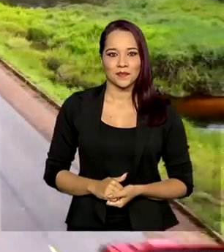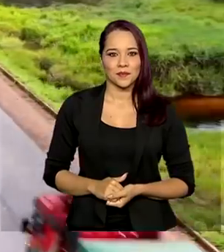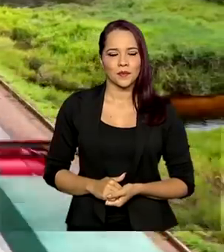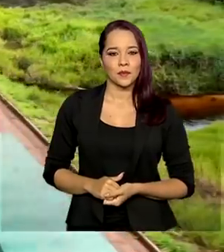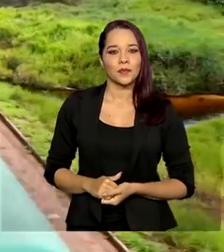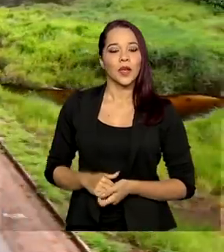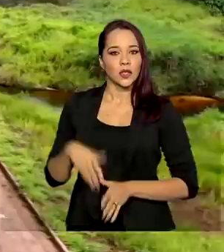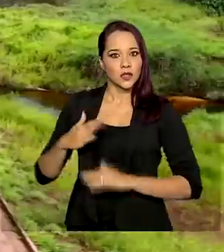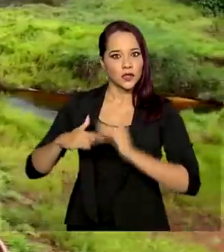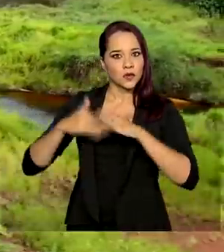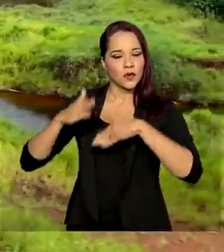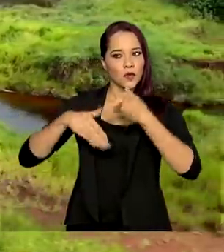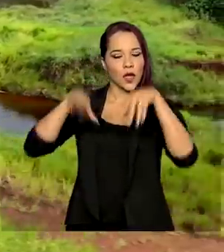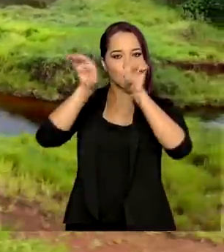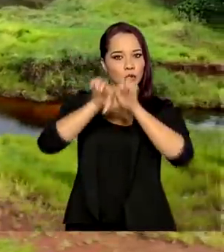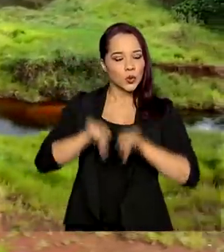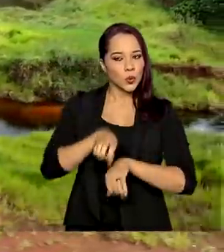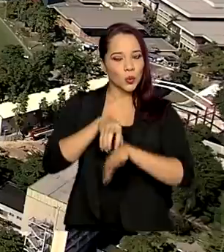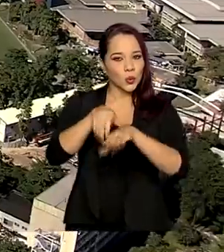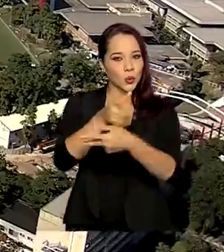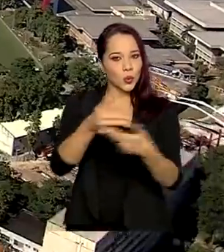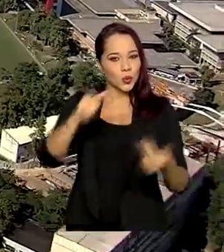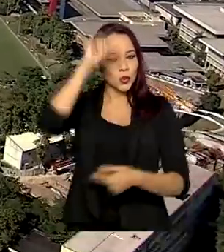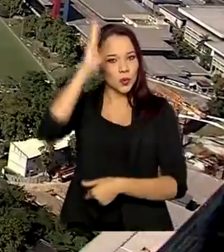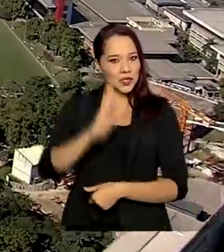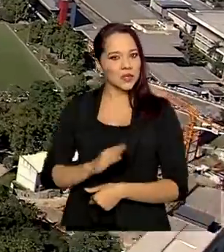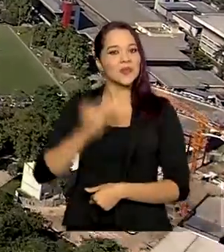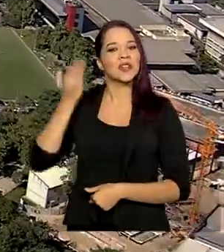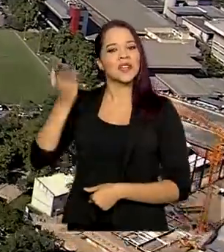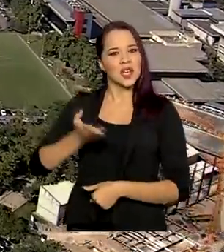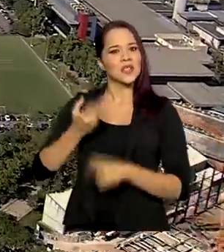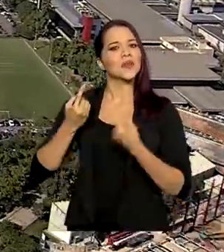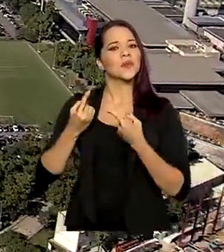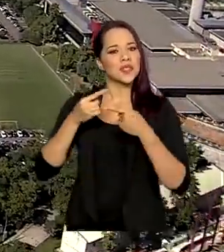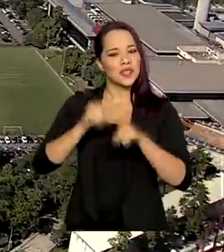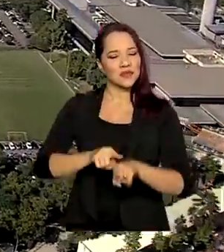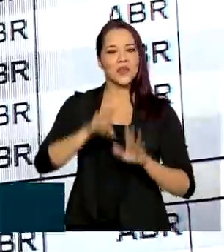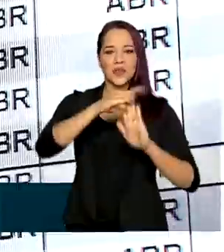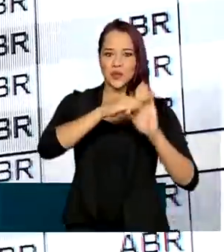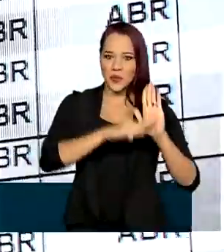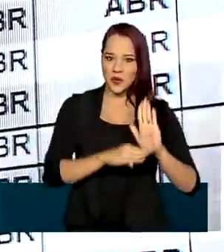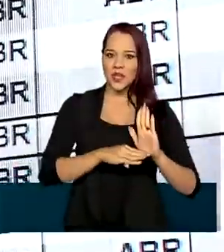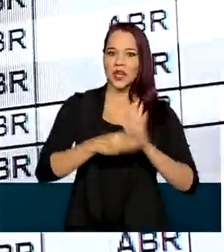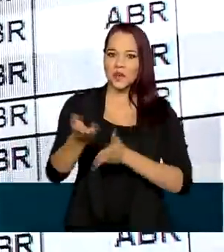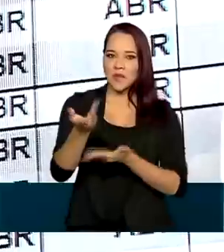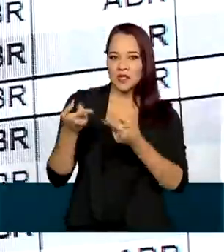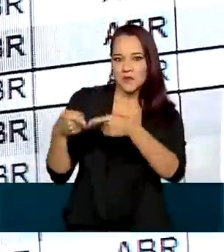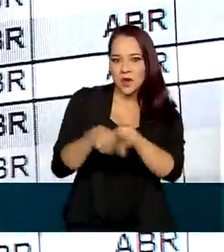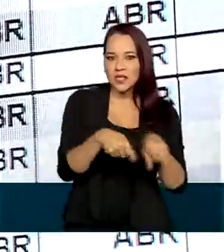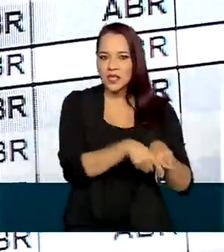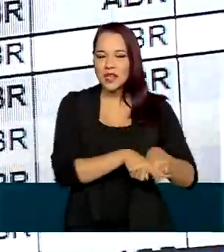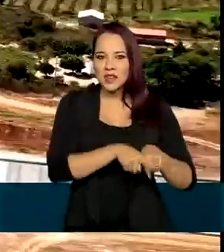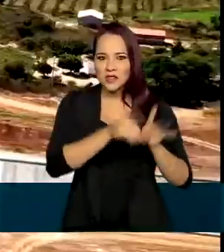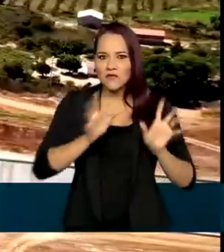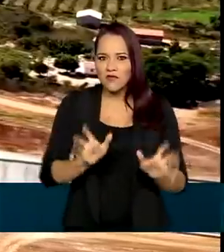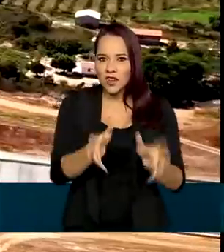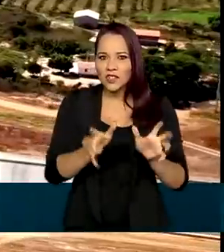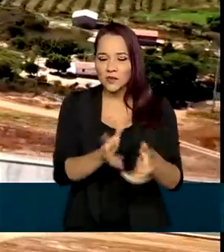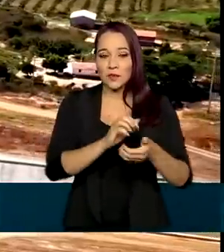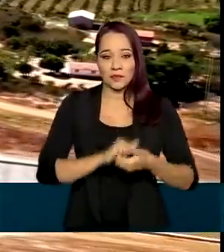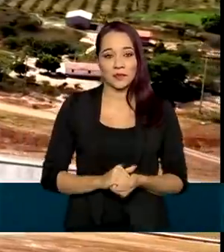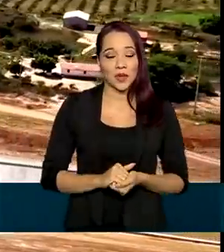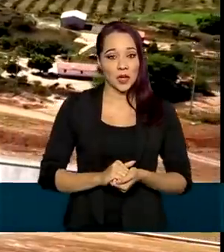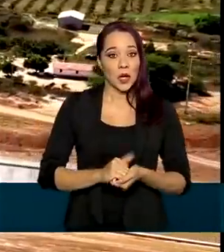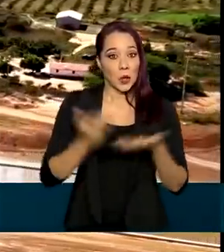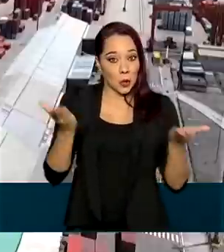Desenvolver a infraestrutura do Brasil. Esse é o desafio do programa de parcerias de investimentos. E o